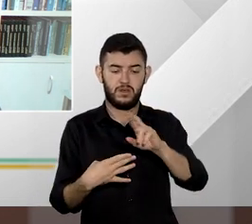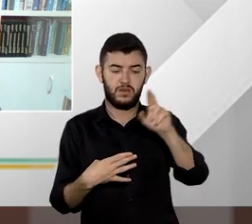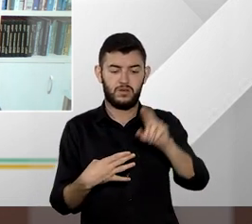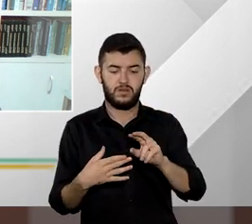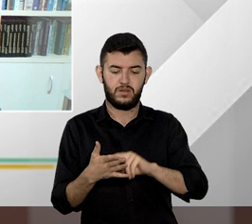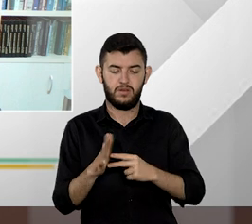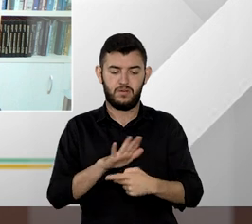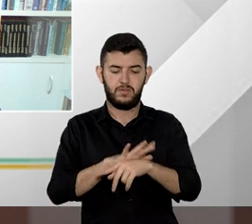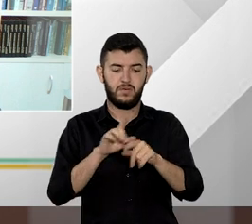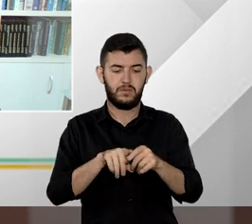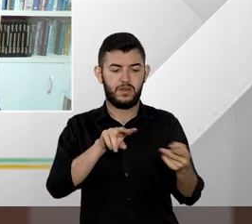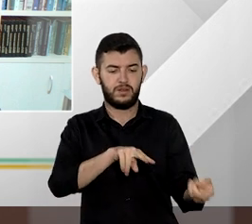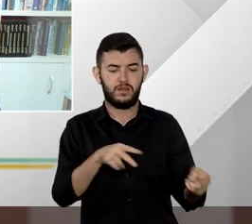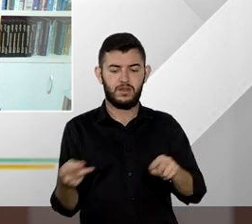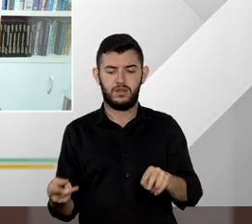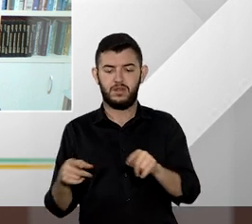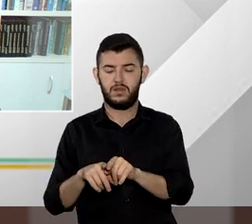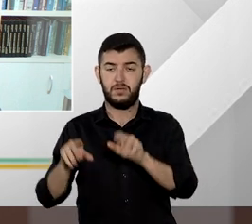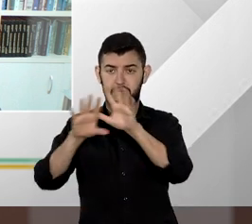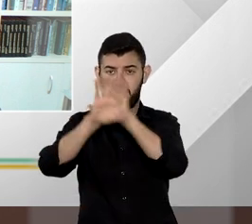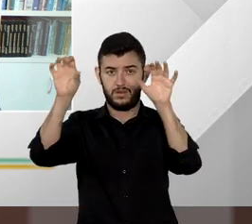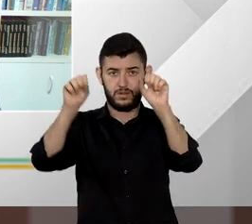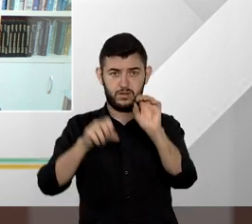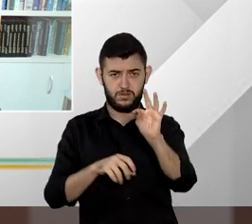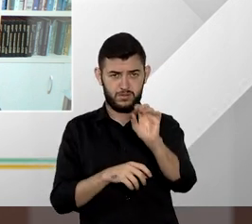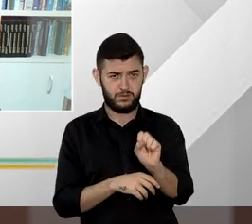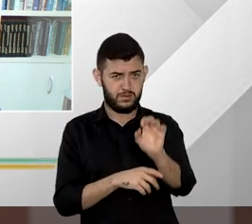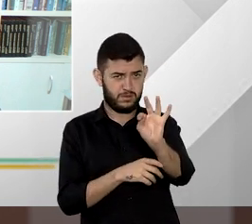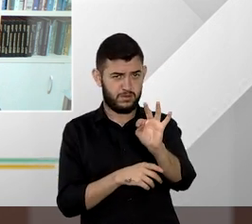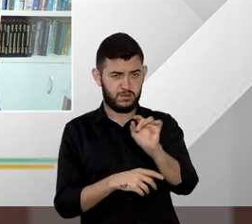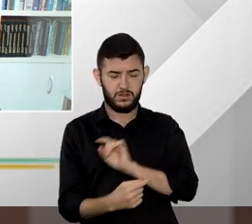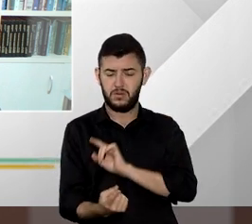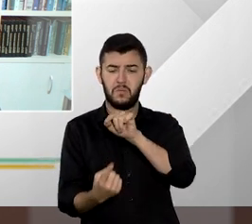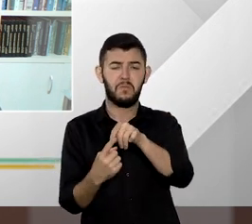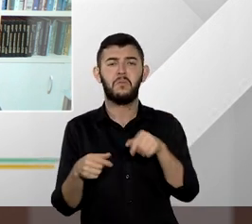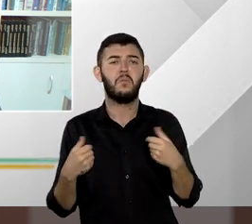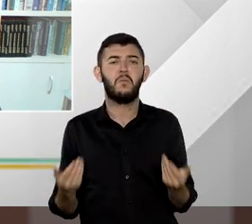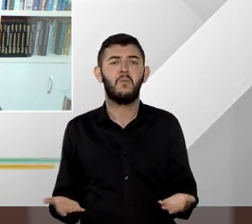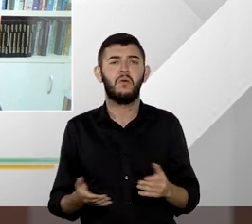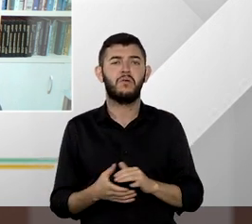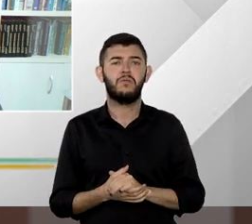tribunal superior do trabalho há aí algum motivo específico para tanto?